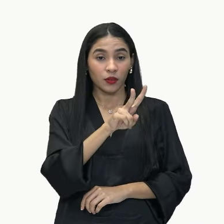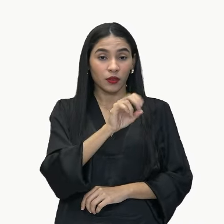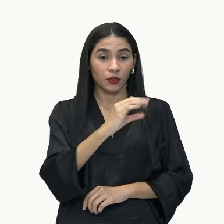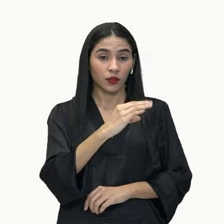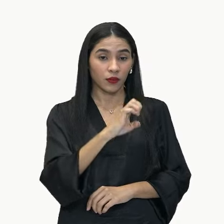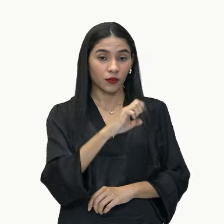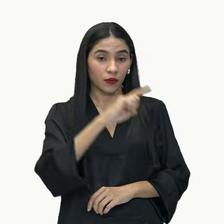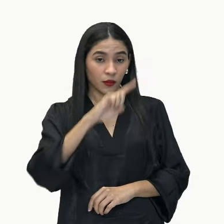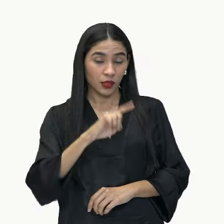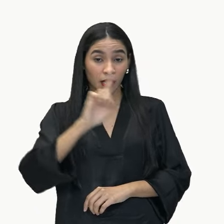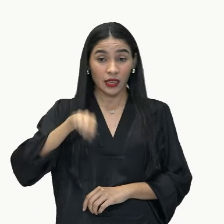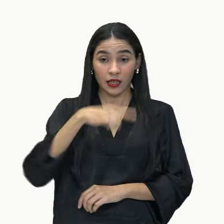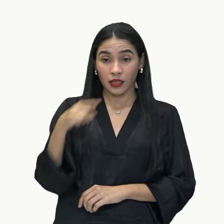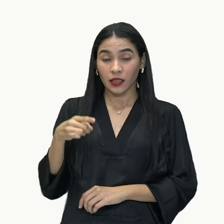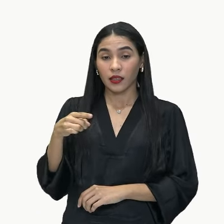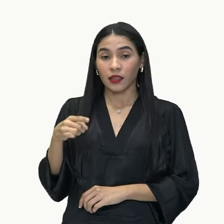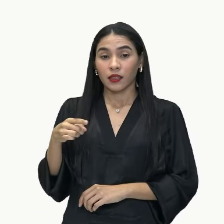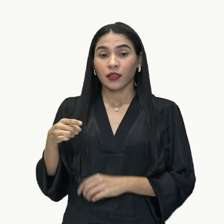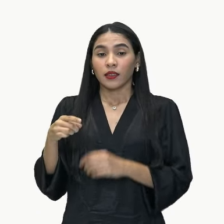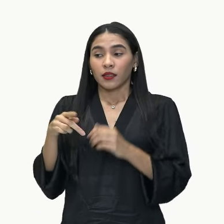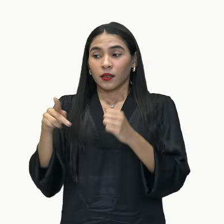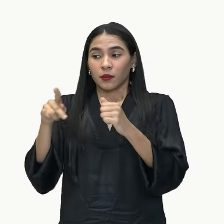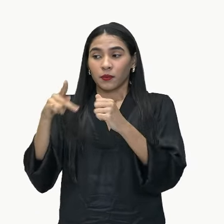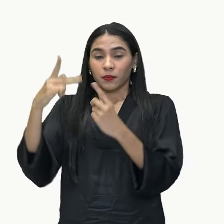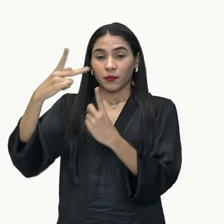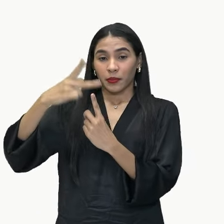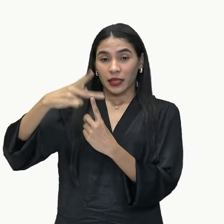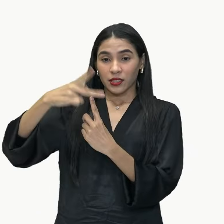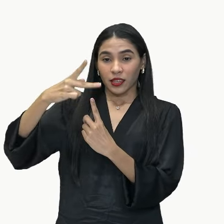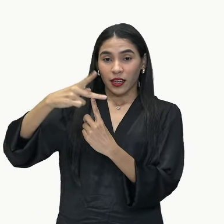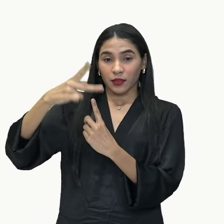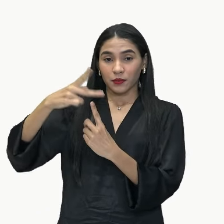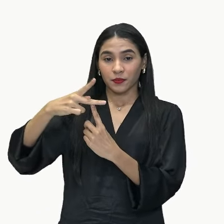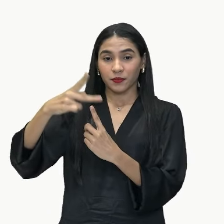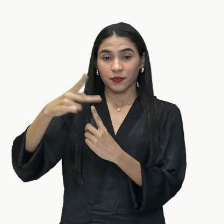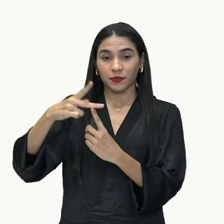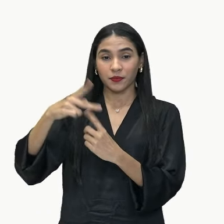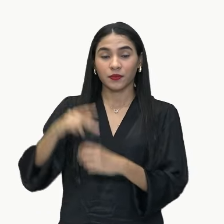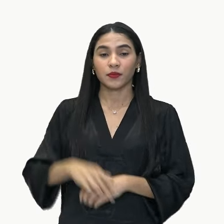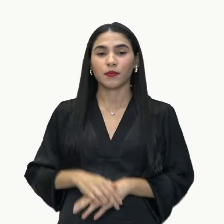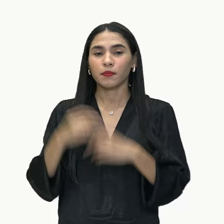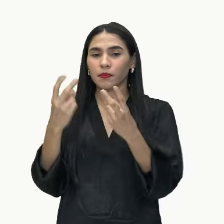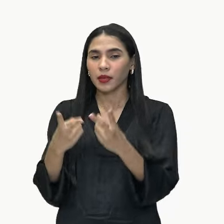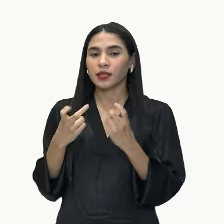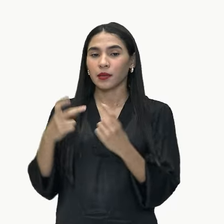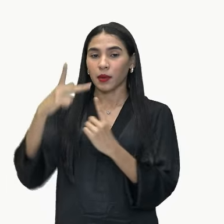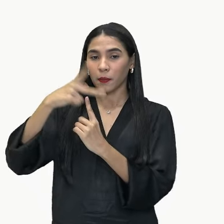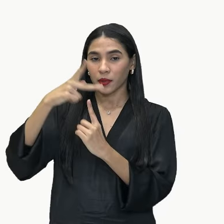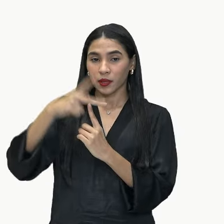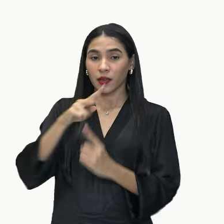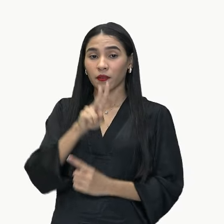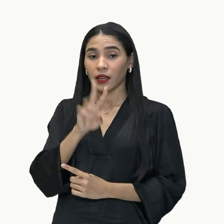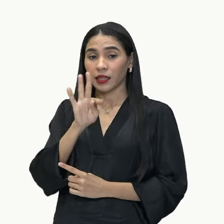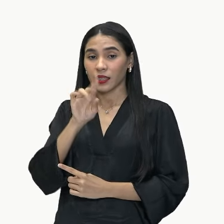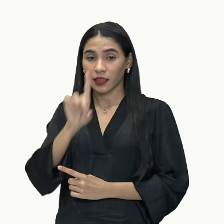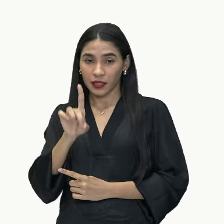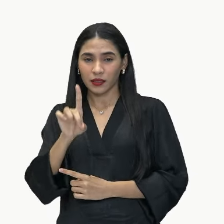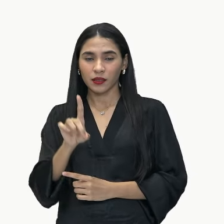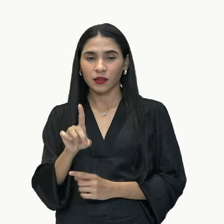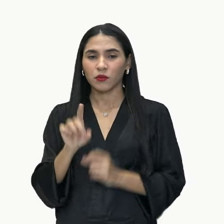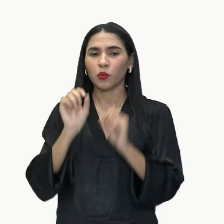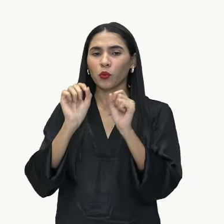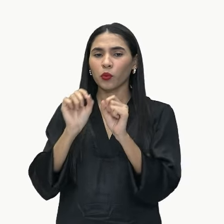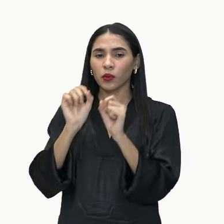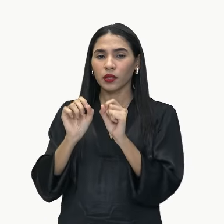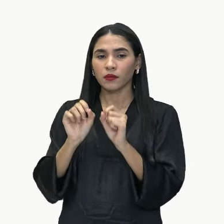e temos o predicado. E nota que esse predicado é composto por um verbo transitivo direto. O é isso, professora?